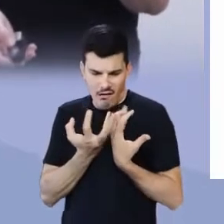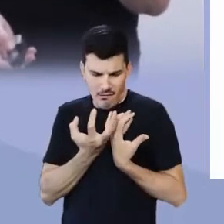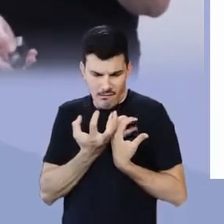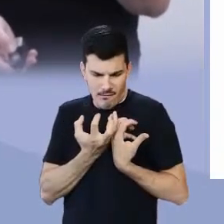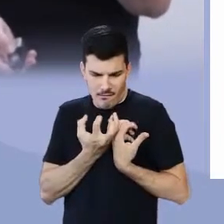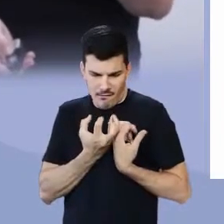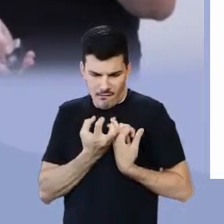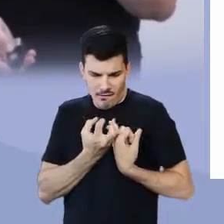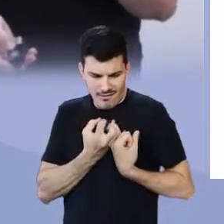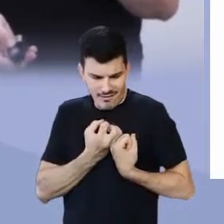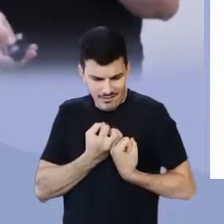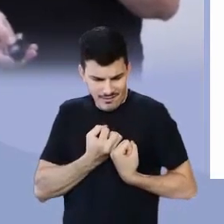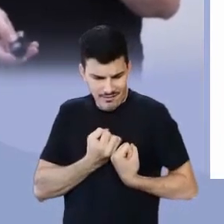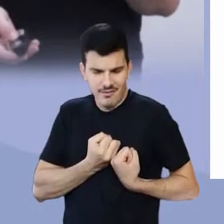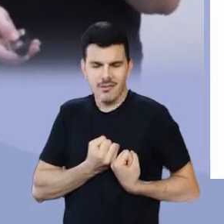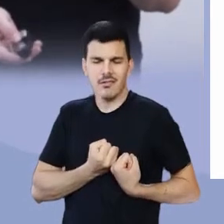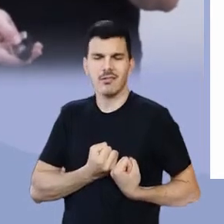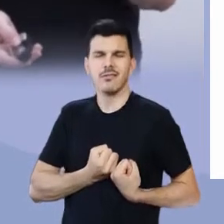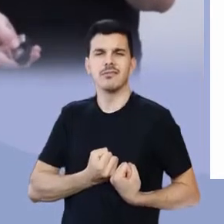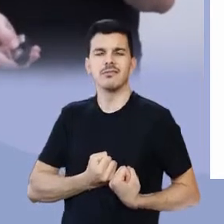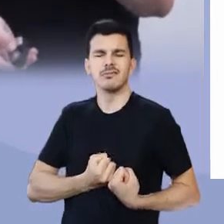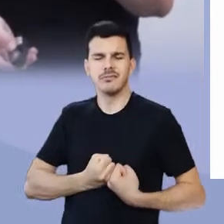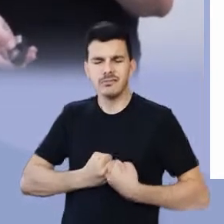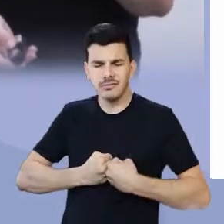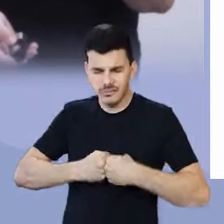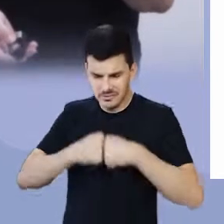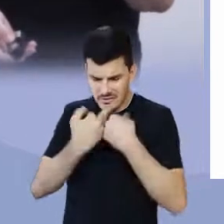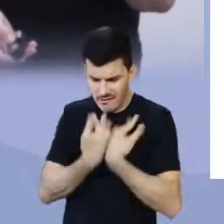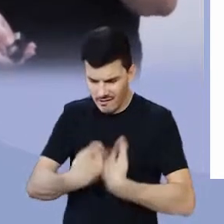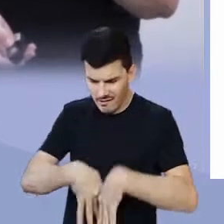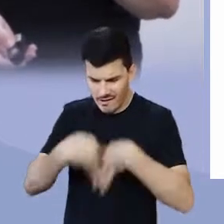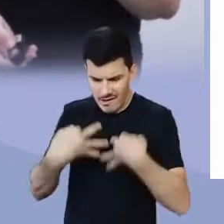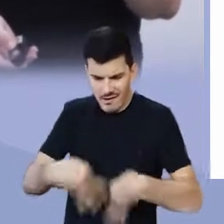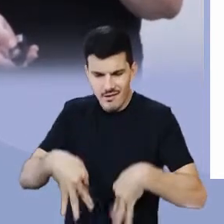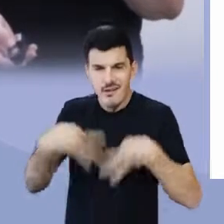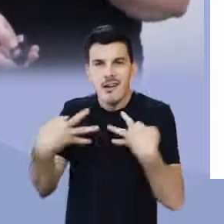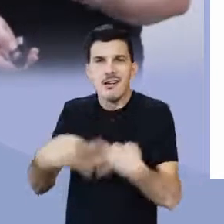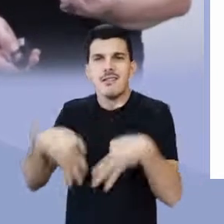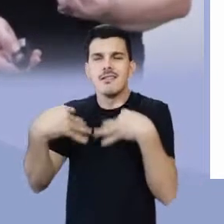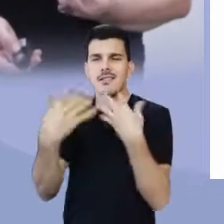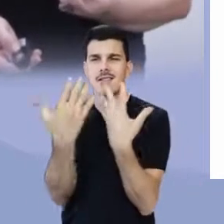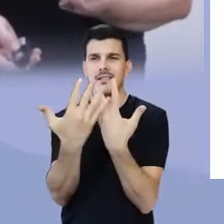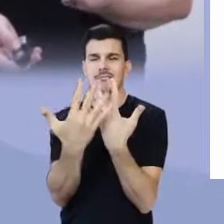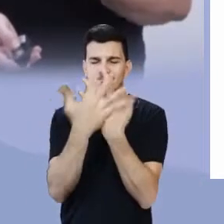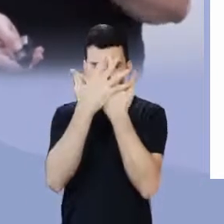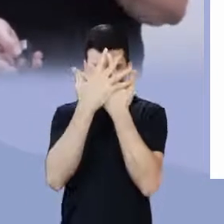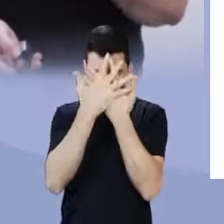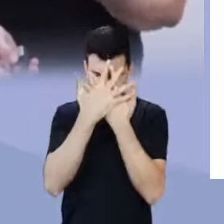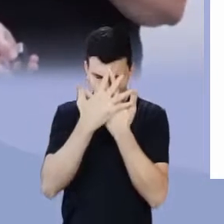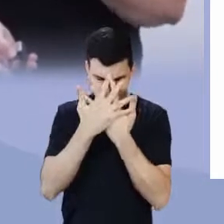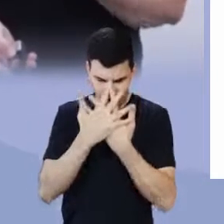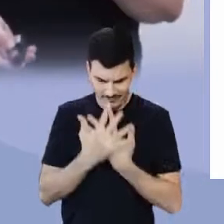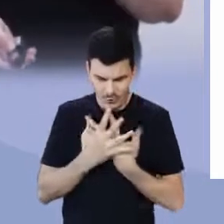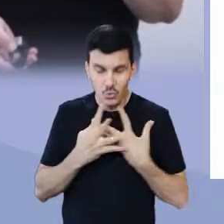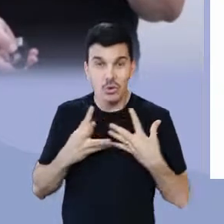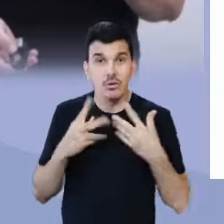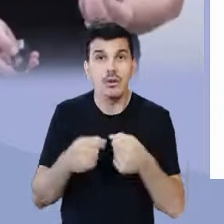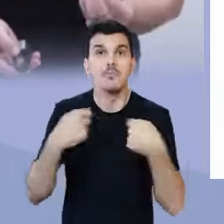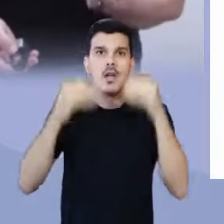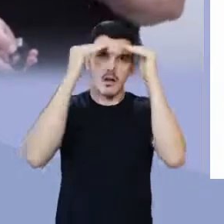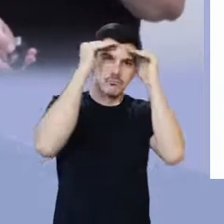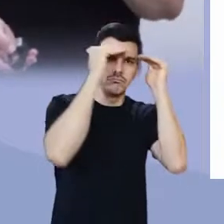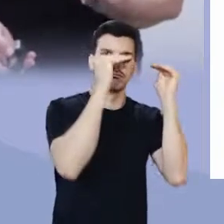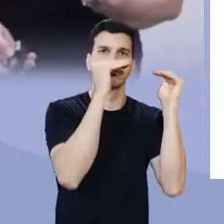aos poucos na dor da afeição incompreendida. Todos devemos